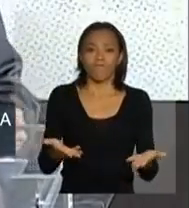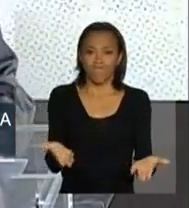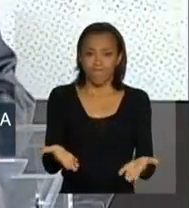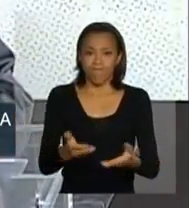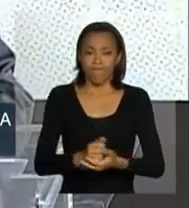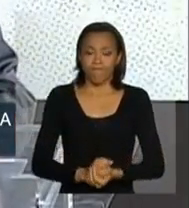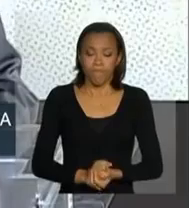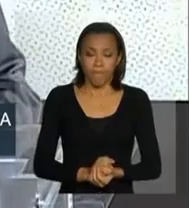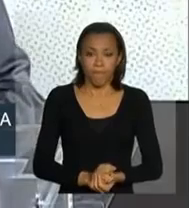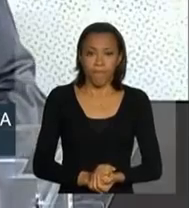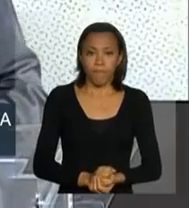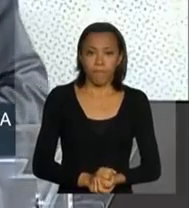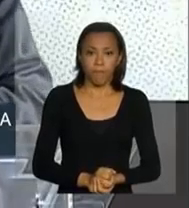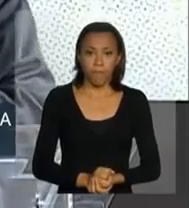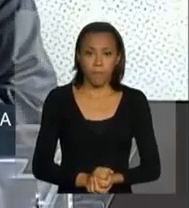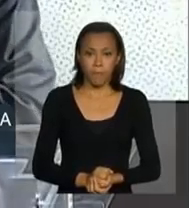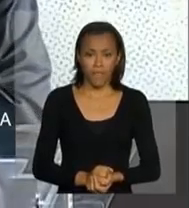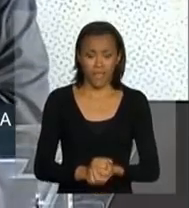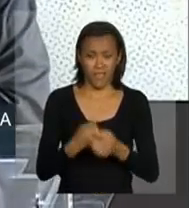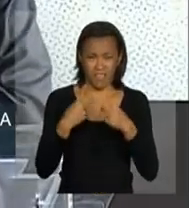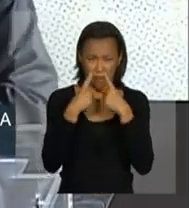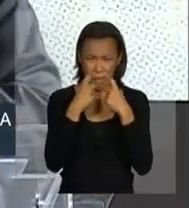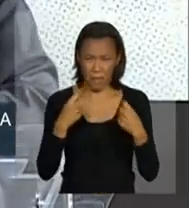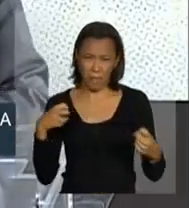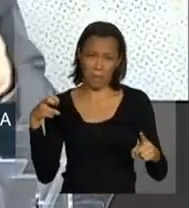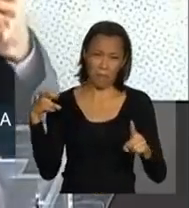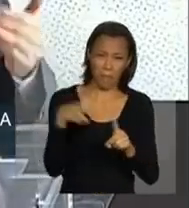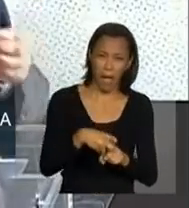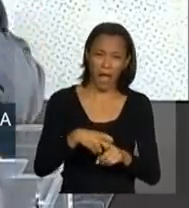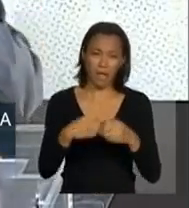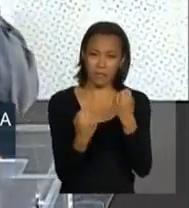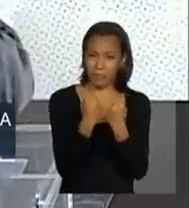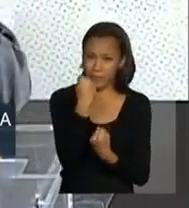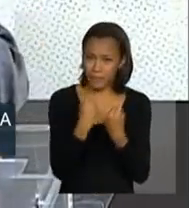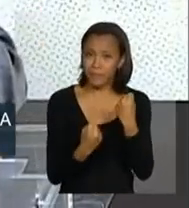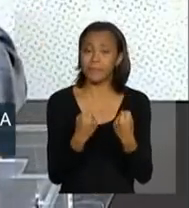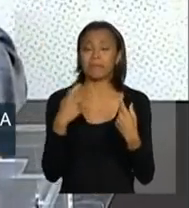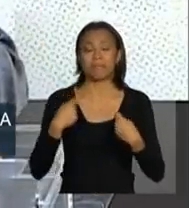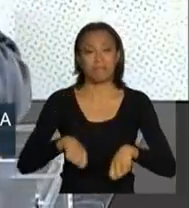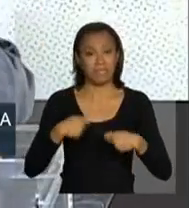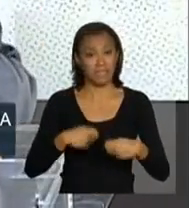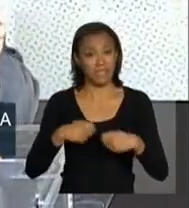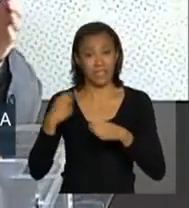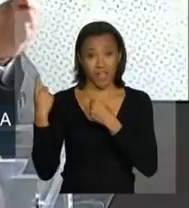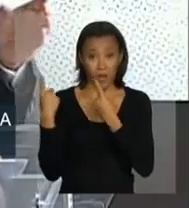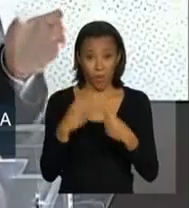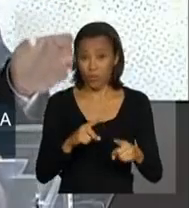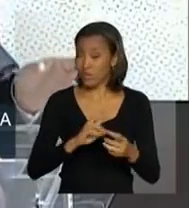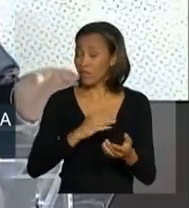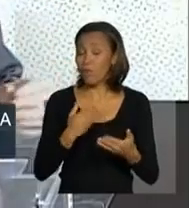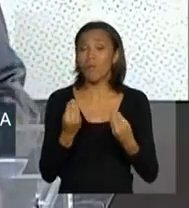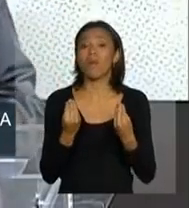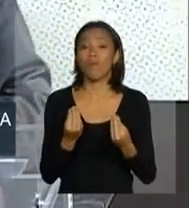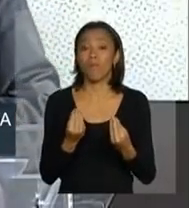a violência é uma realidade triste que tem que ser combatida em quaisquer das suas expressões.